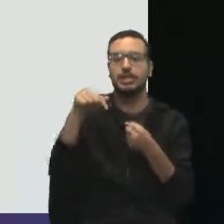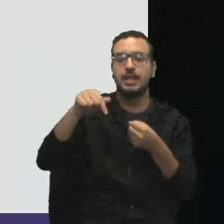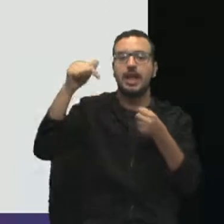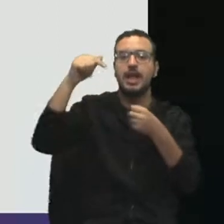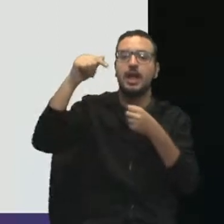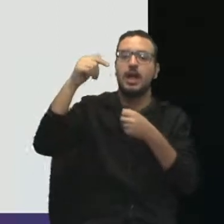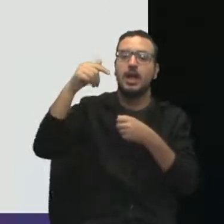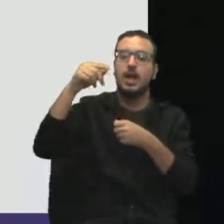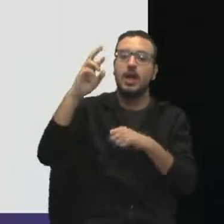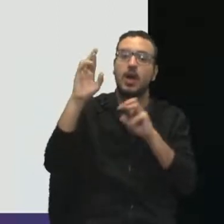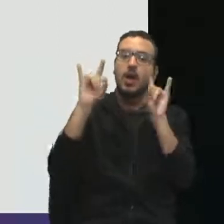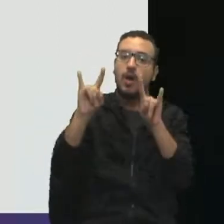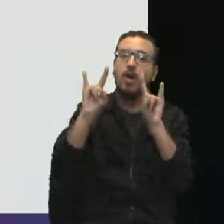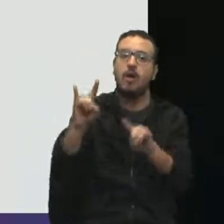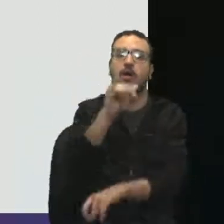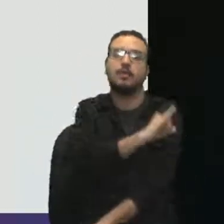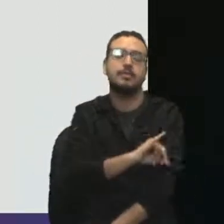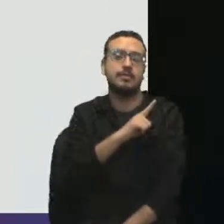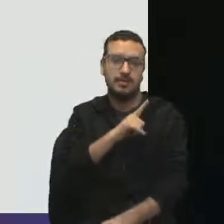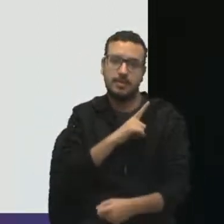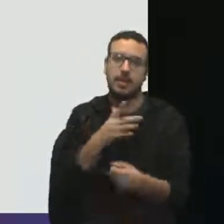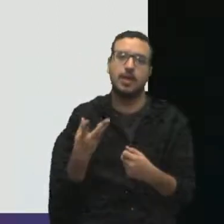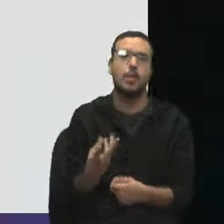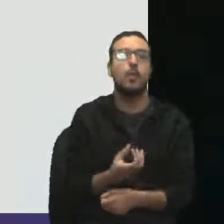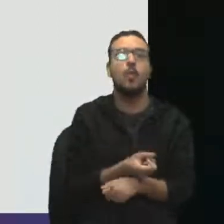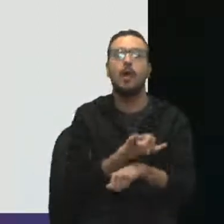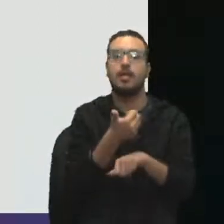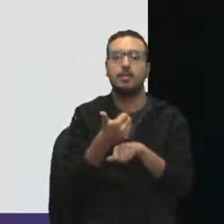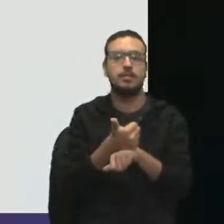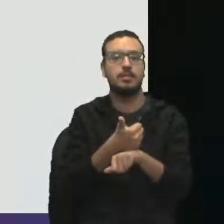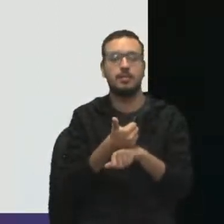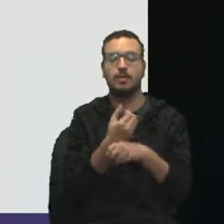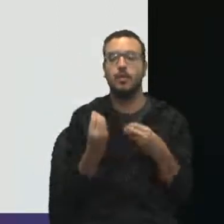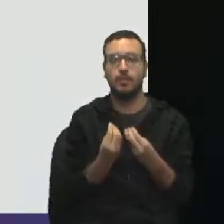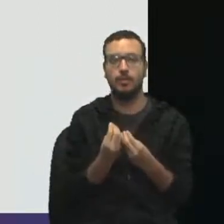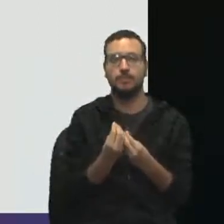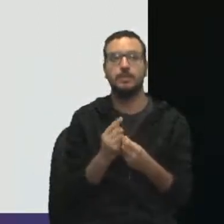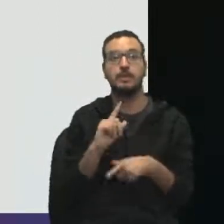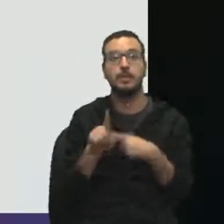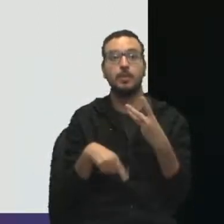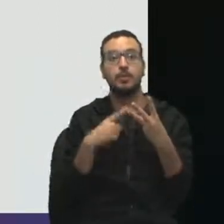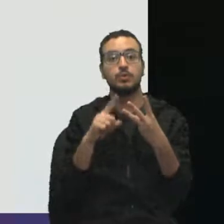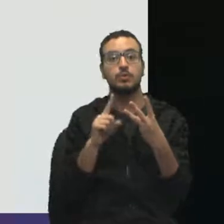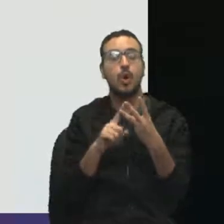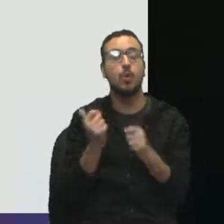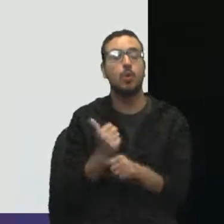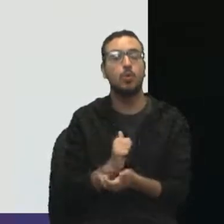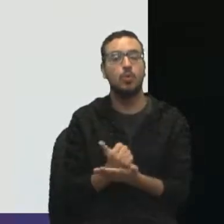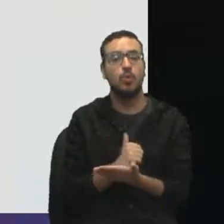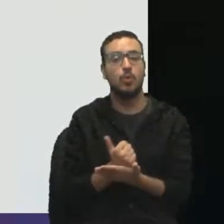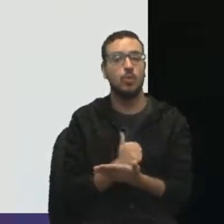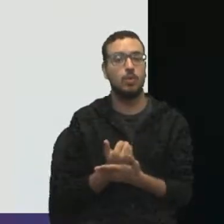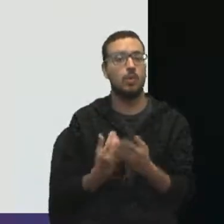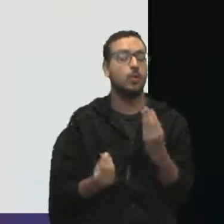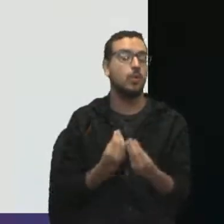Rock in Rio? E depois, eu preciso que você controle a qualidade do que nós estamos construindo. Então, esses três elementos são